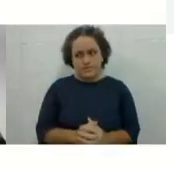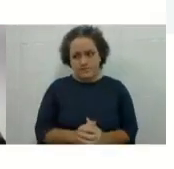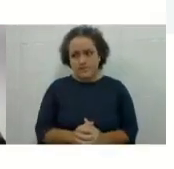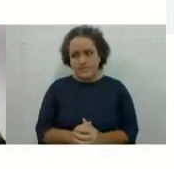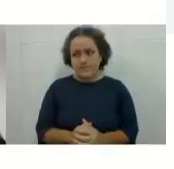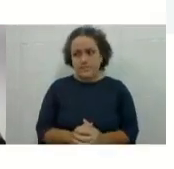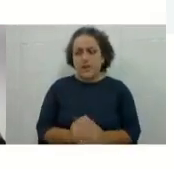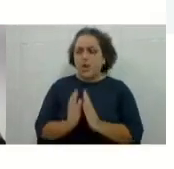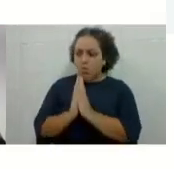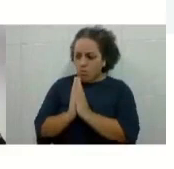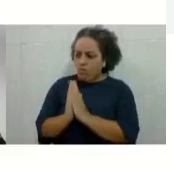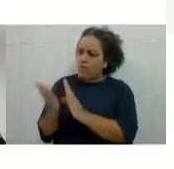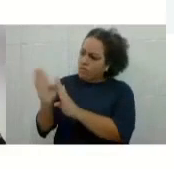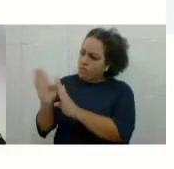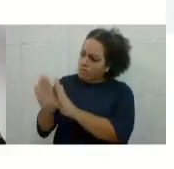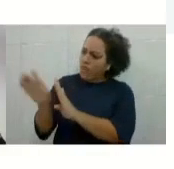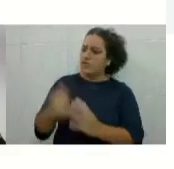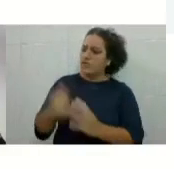Fecha, por favor.